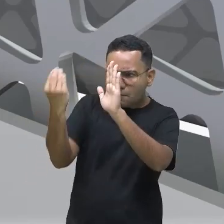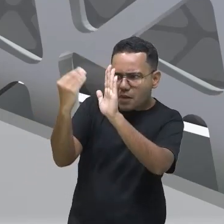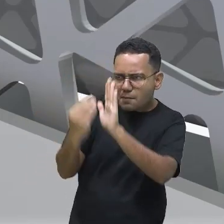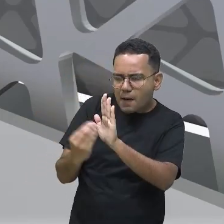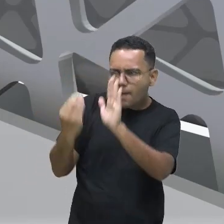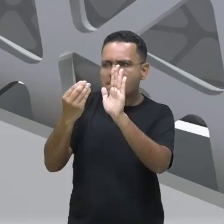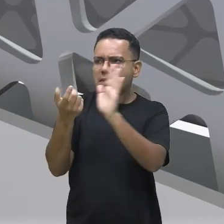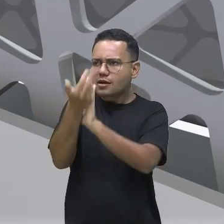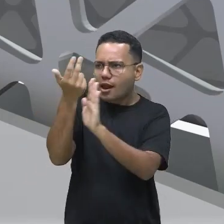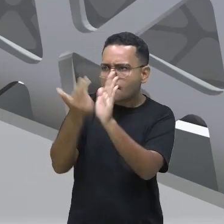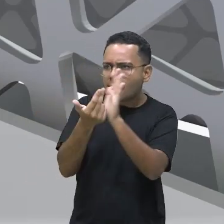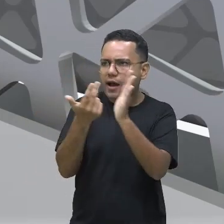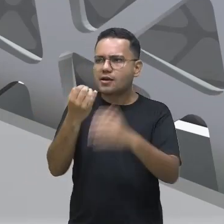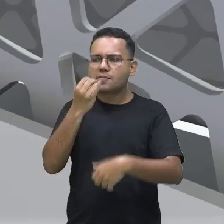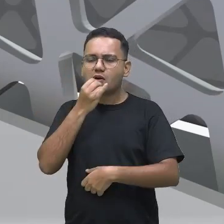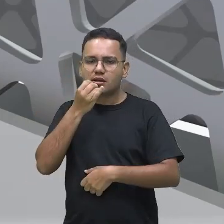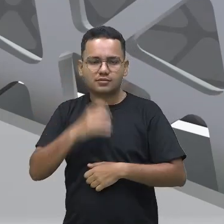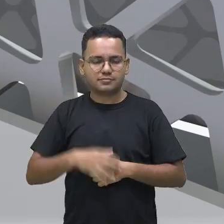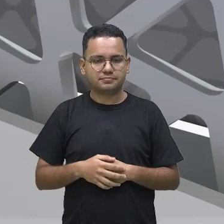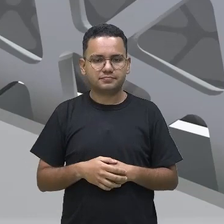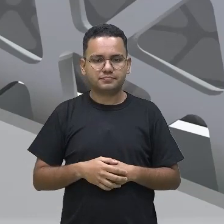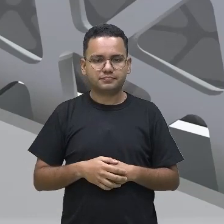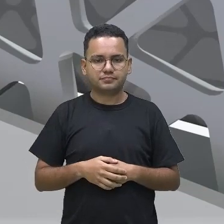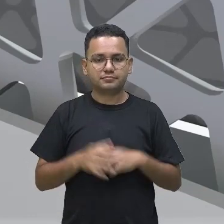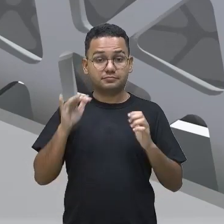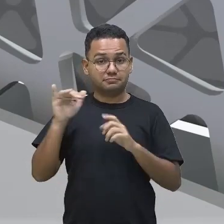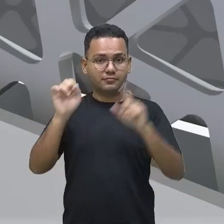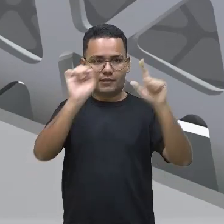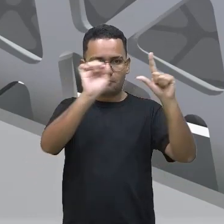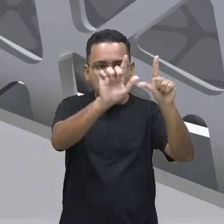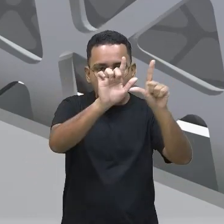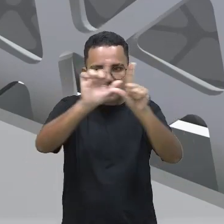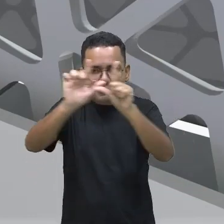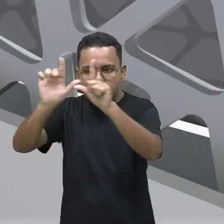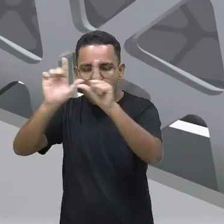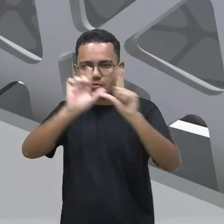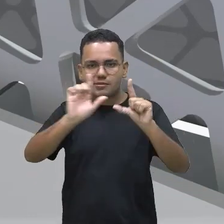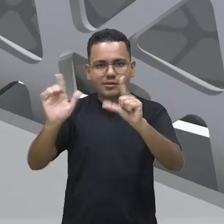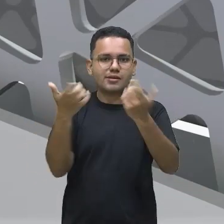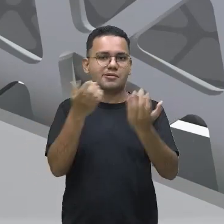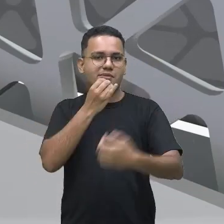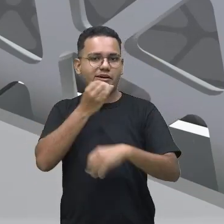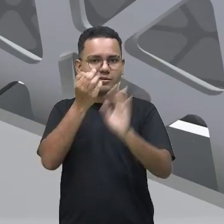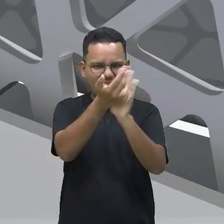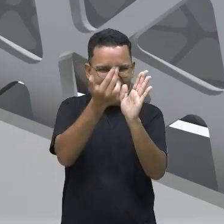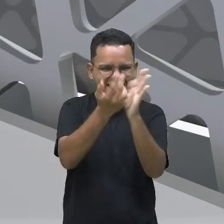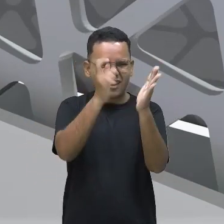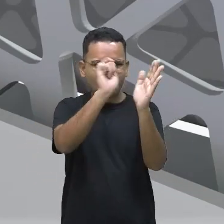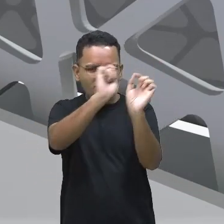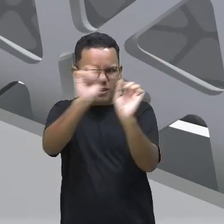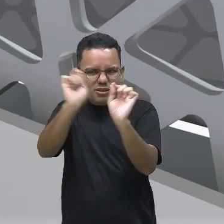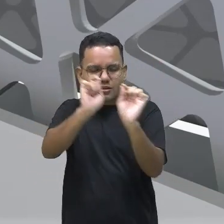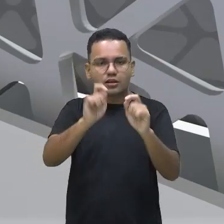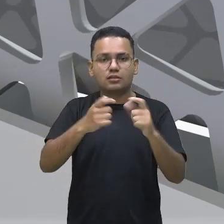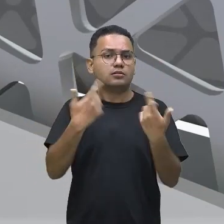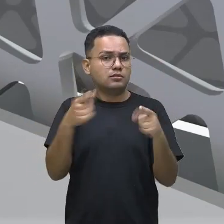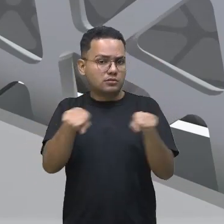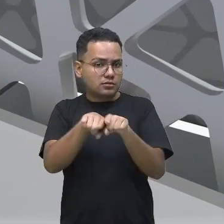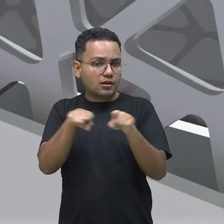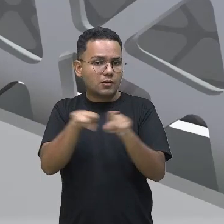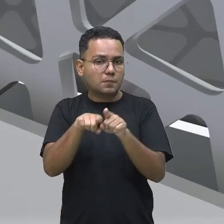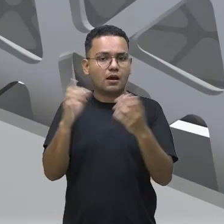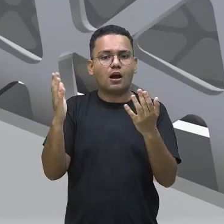quadrinho, por exemplo, né? Os balões, os balões falam, até mesmo, né? Em muitas